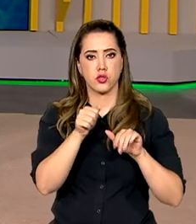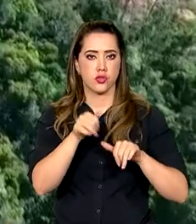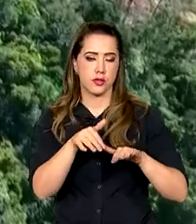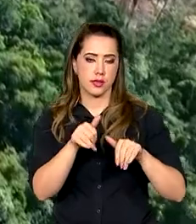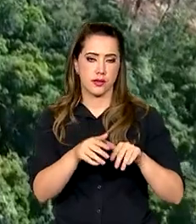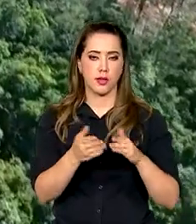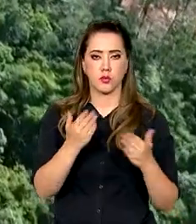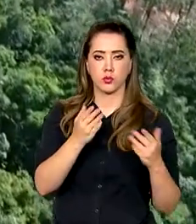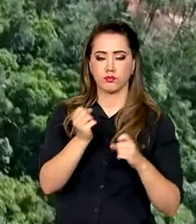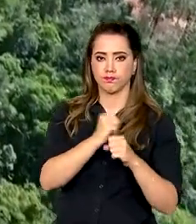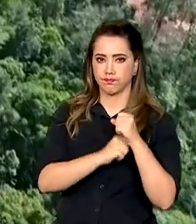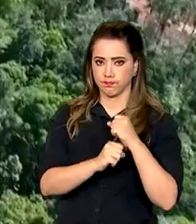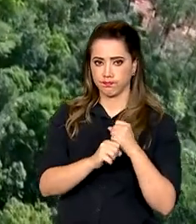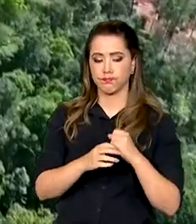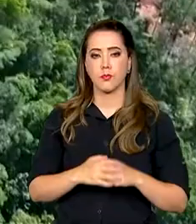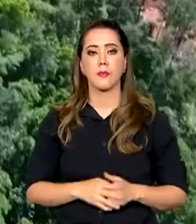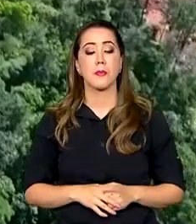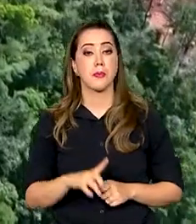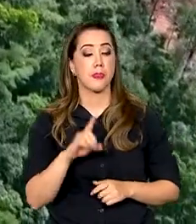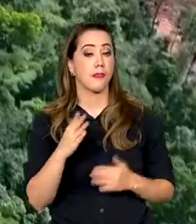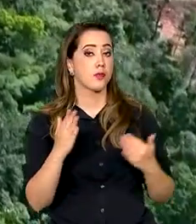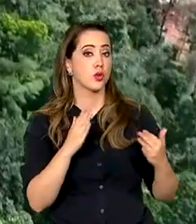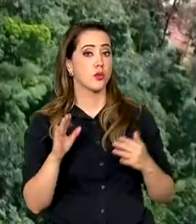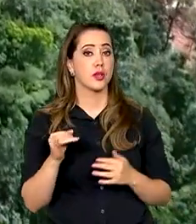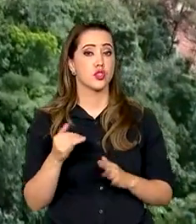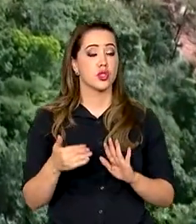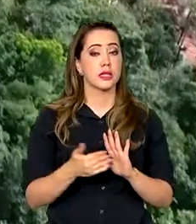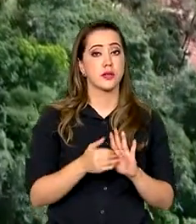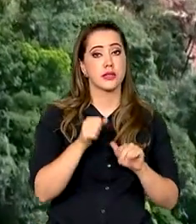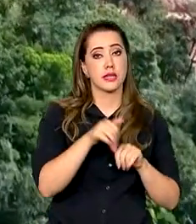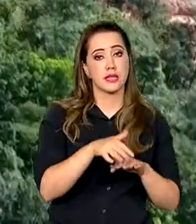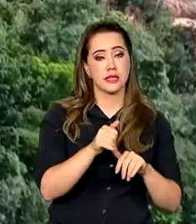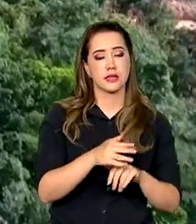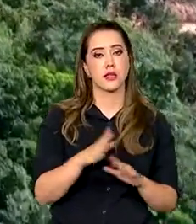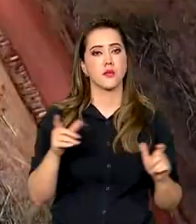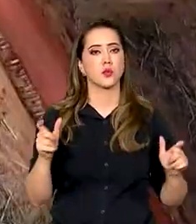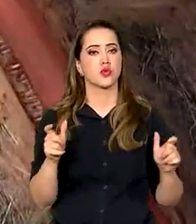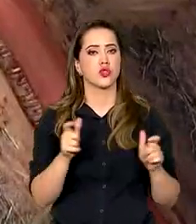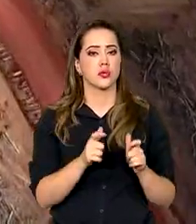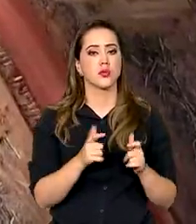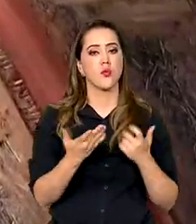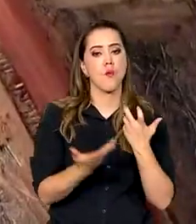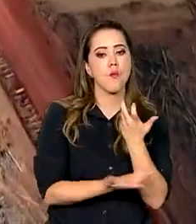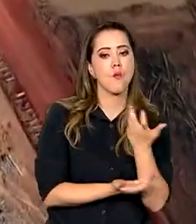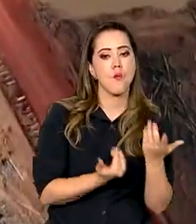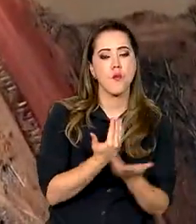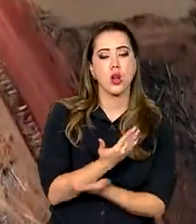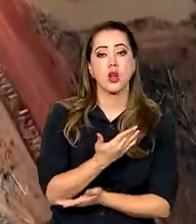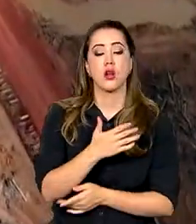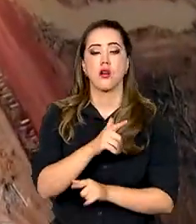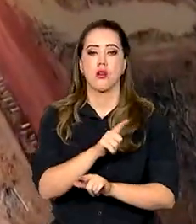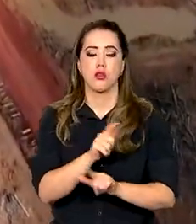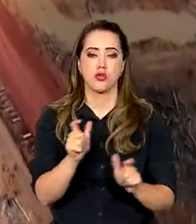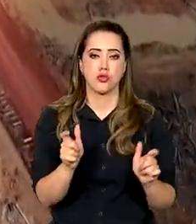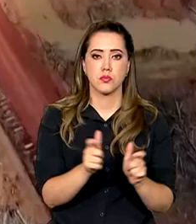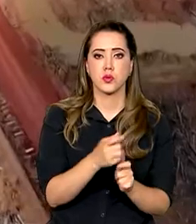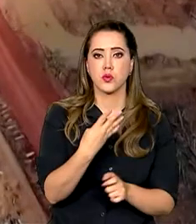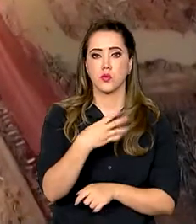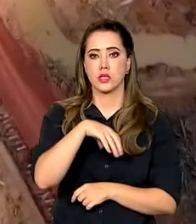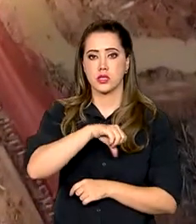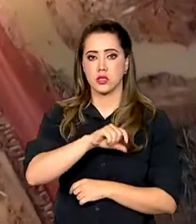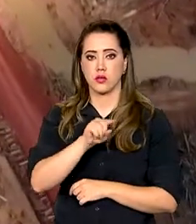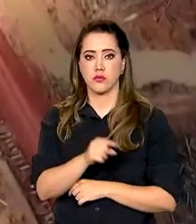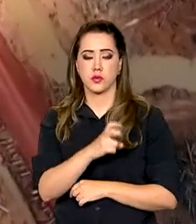No acumulado de janeiro a setembro, a redução no bioma foi de 49,5%, também em relação ao mesmo